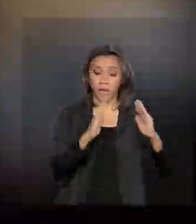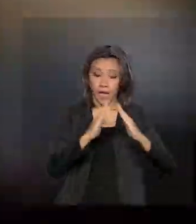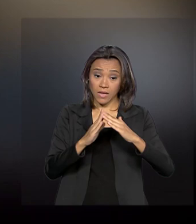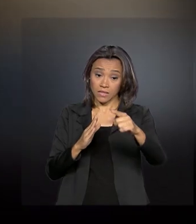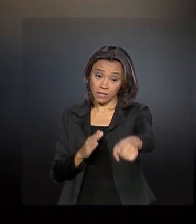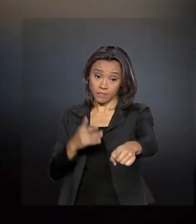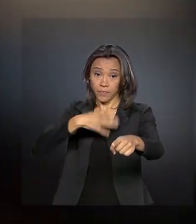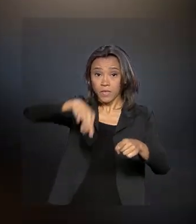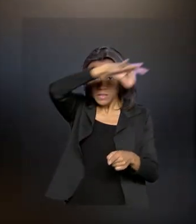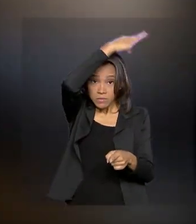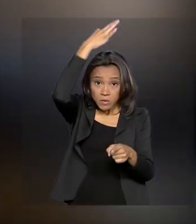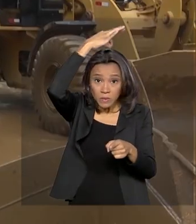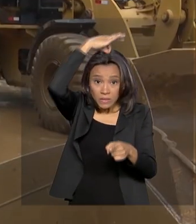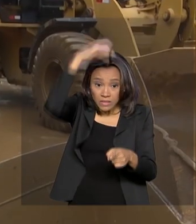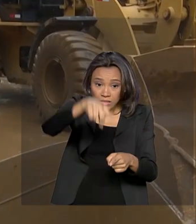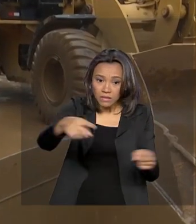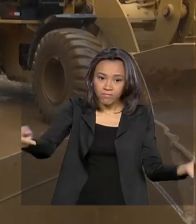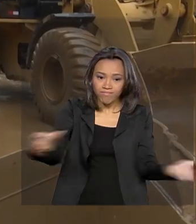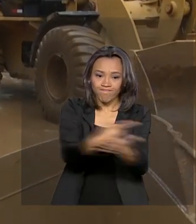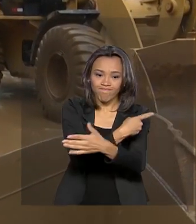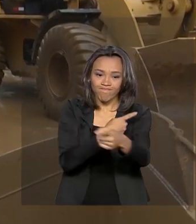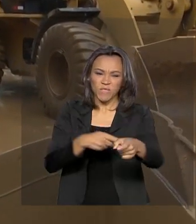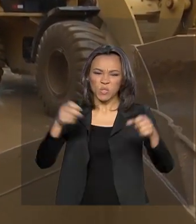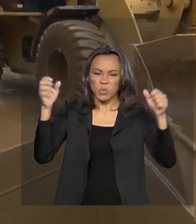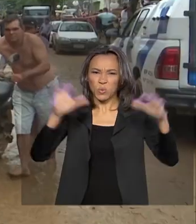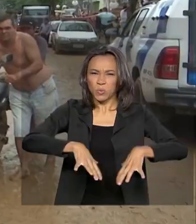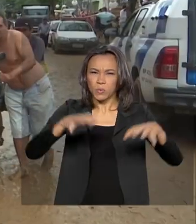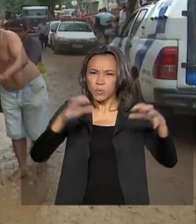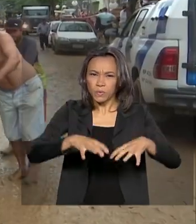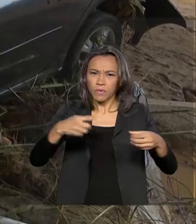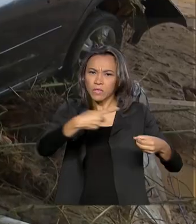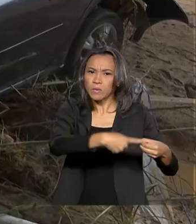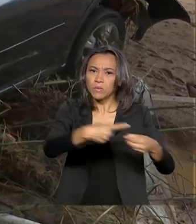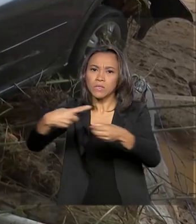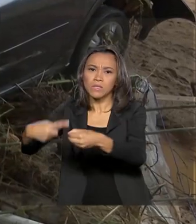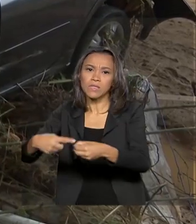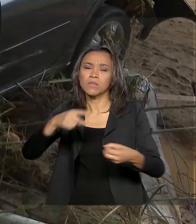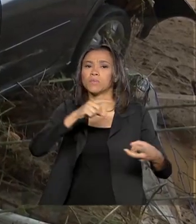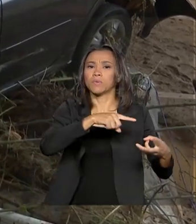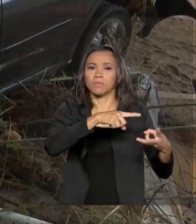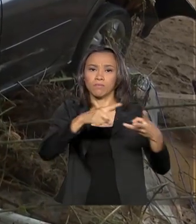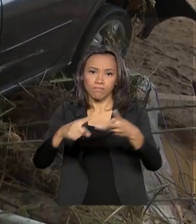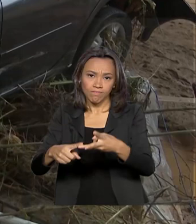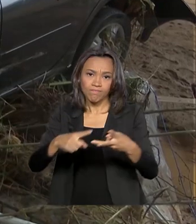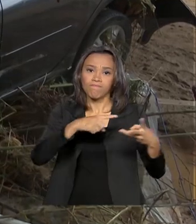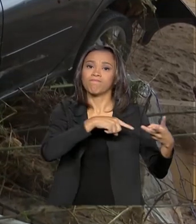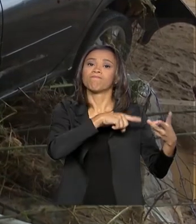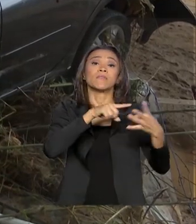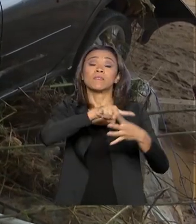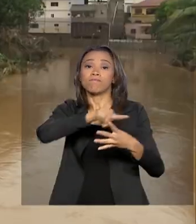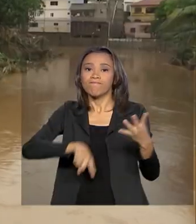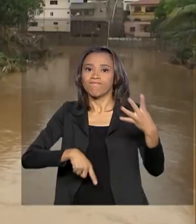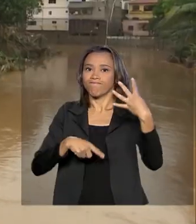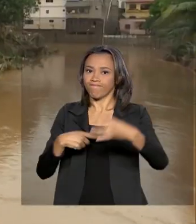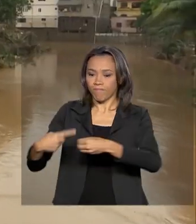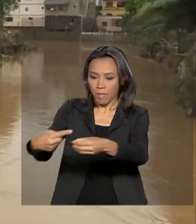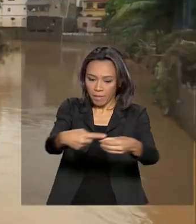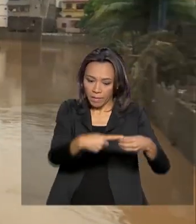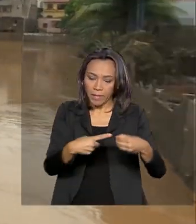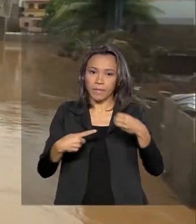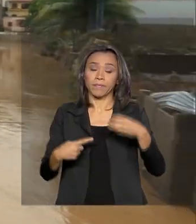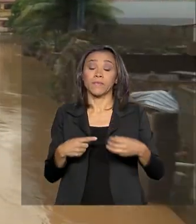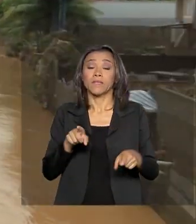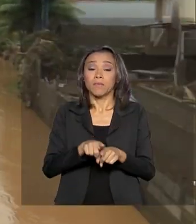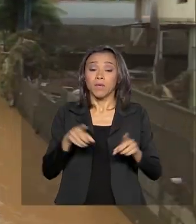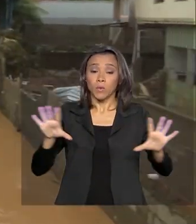as tempestades causaram destruição nos municípios de Alfredo Chaves e Conha, Rio Novo do Sul e Vargem Alta. Equipes da